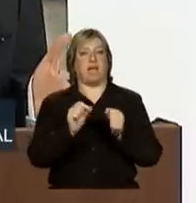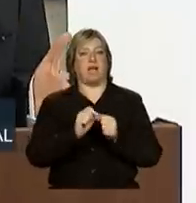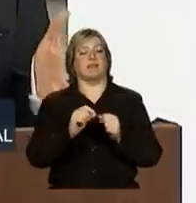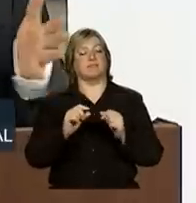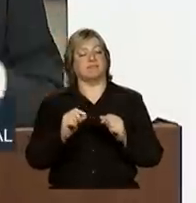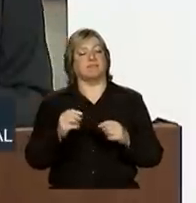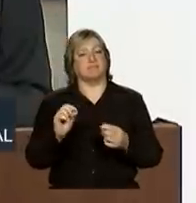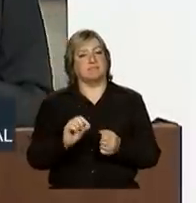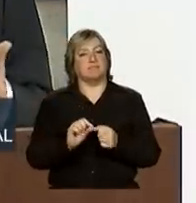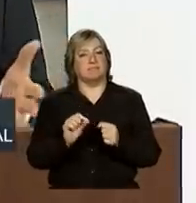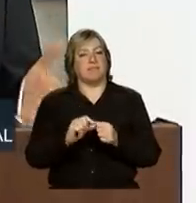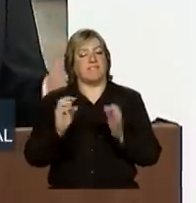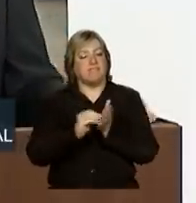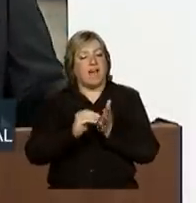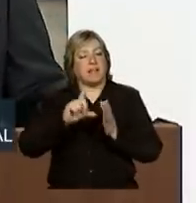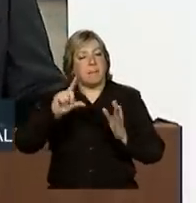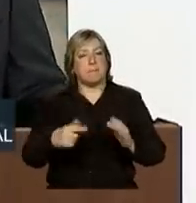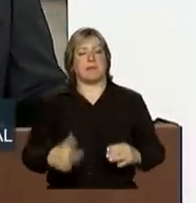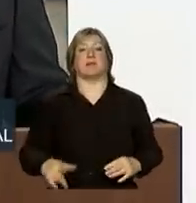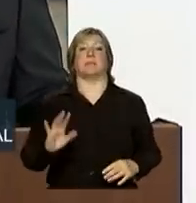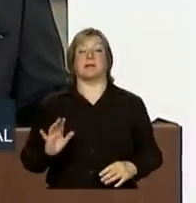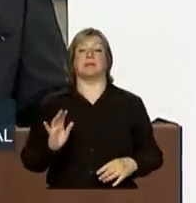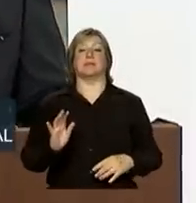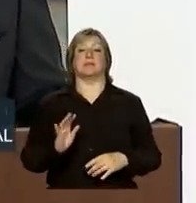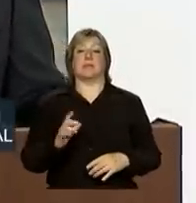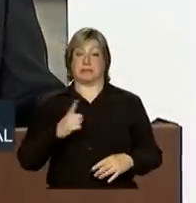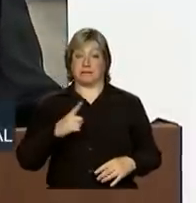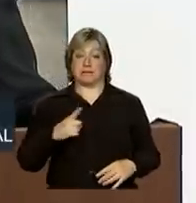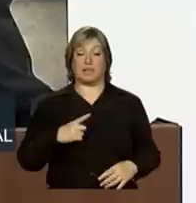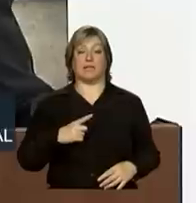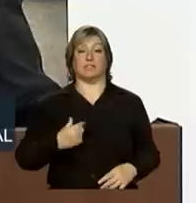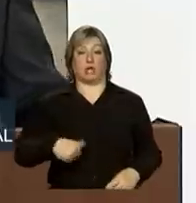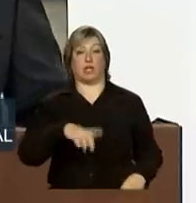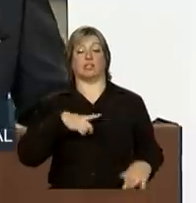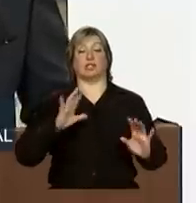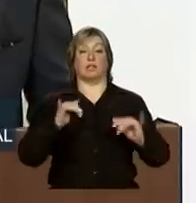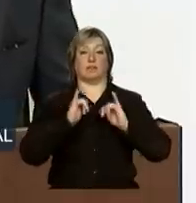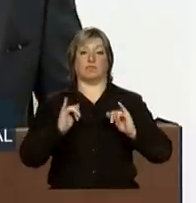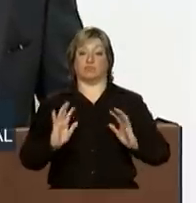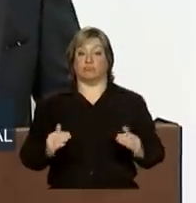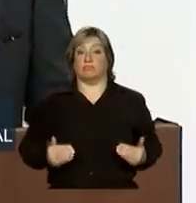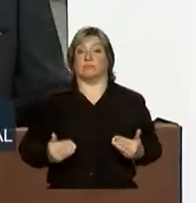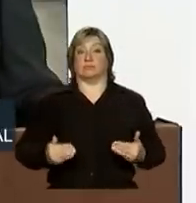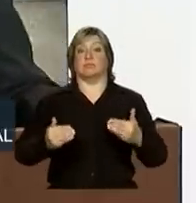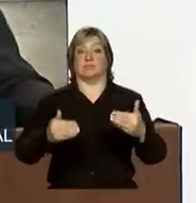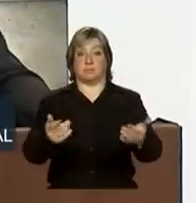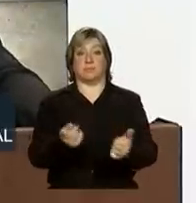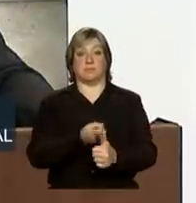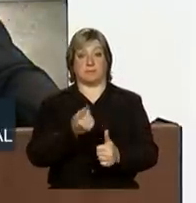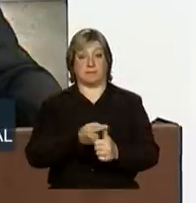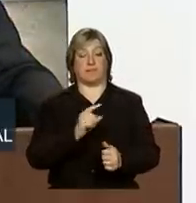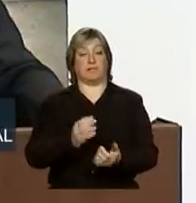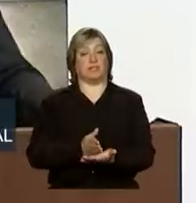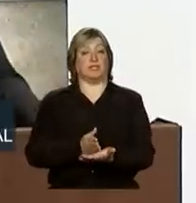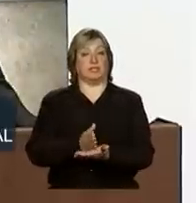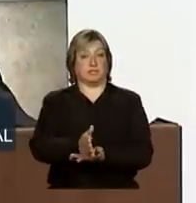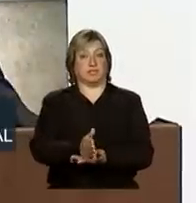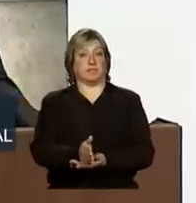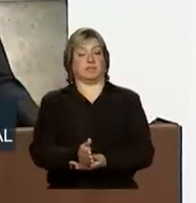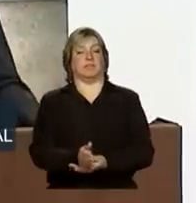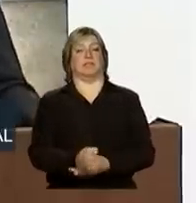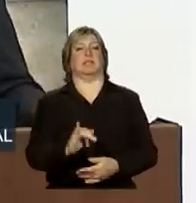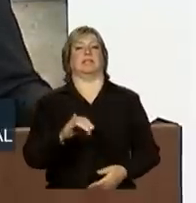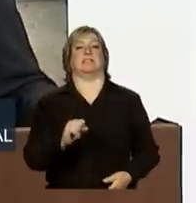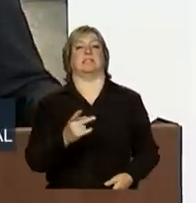mais o consumo e o investimento. Então, embora já tenhamos dado os primeiros passos na direção de um